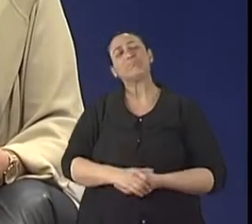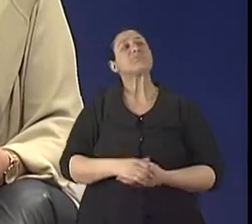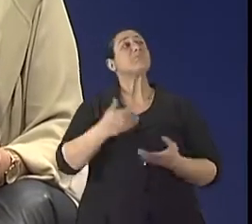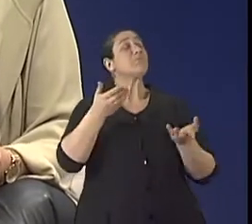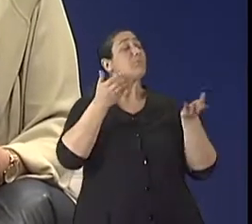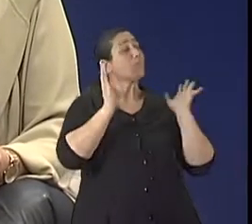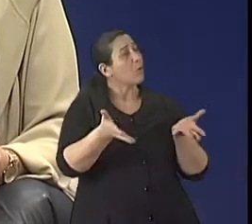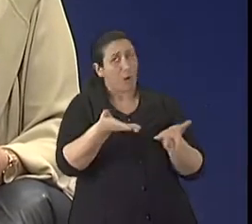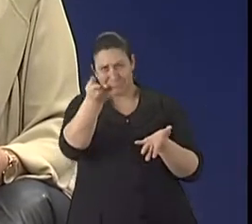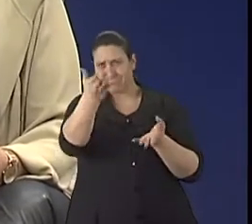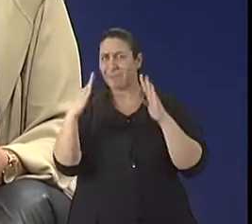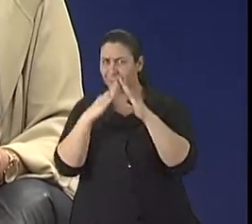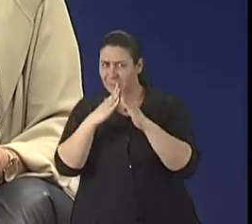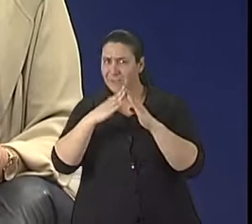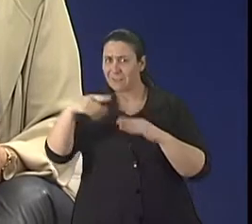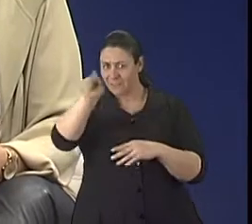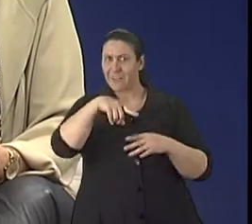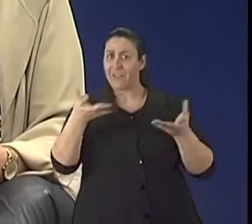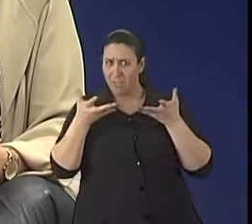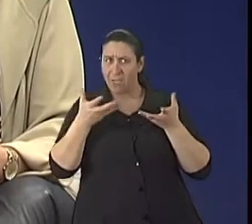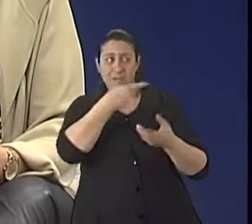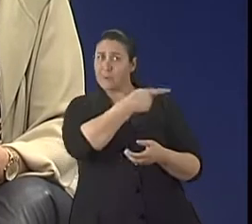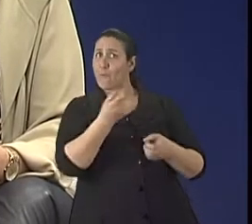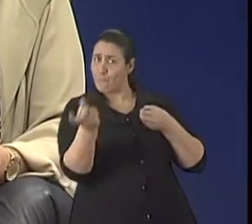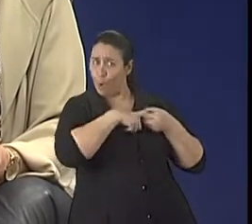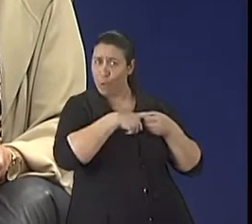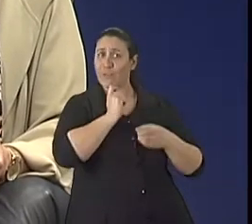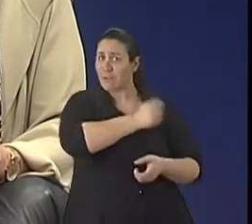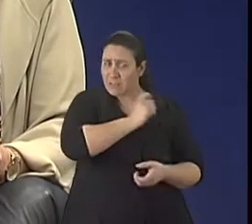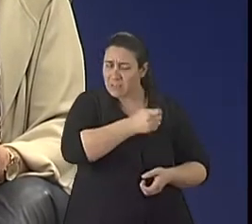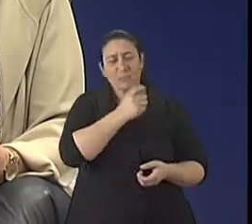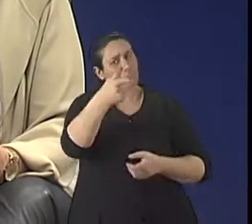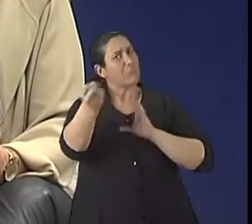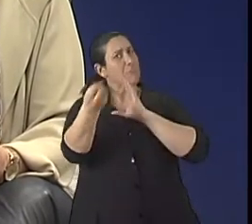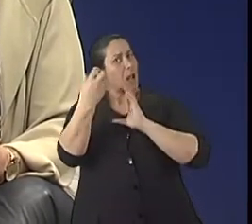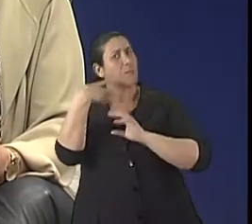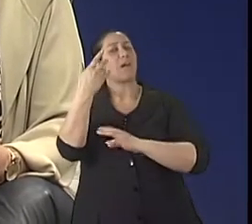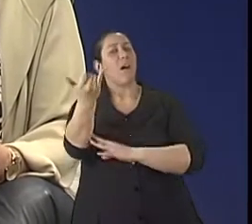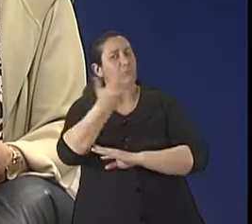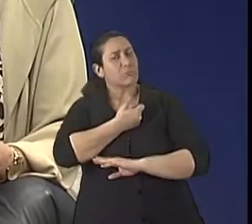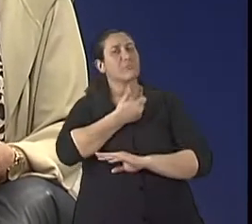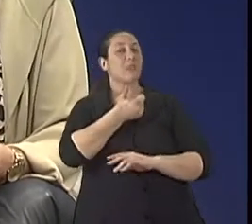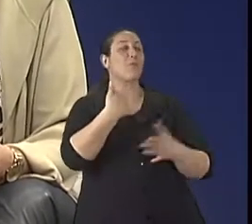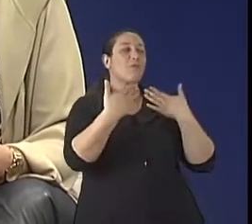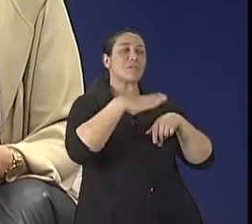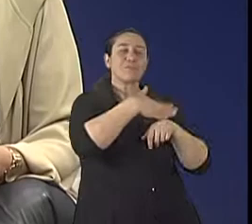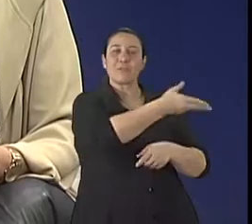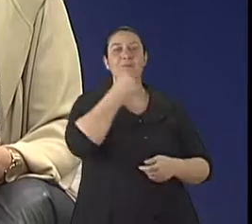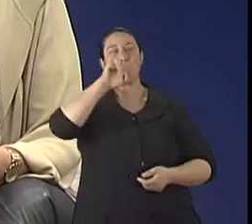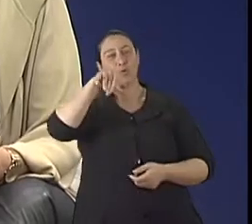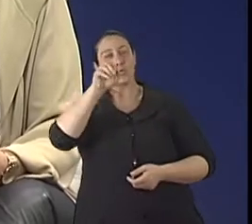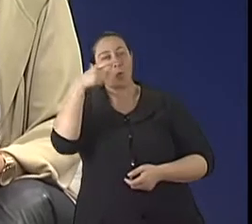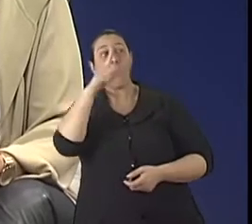É claro, vocês que estão em casa, podem pedir para que o nosso amigo aqui volte, né? Para que a gente possa falar mais com o João Boaventura de Toledo,